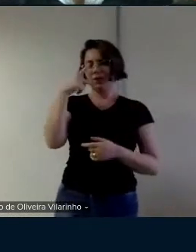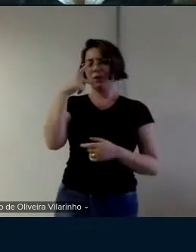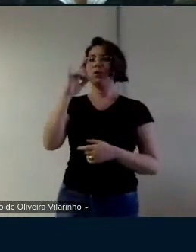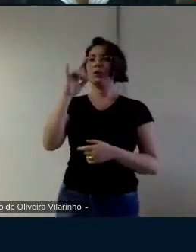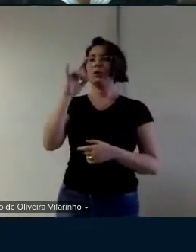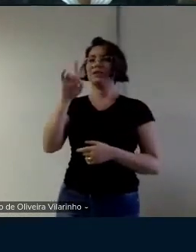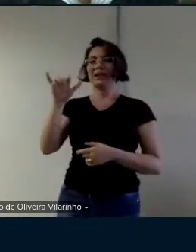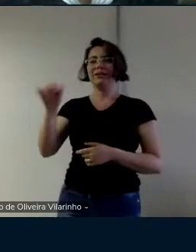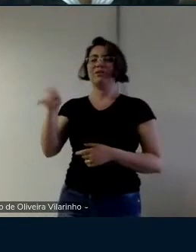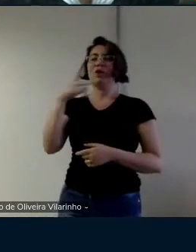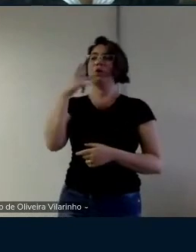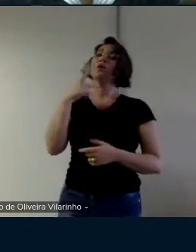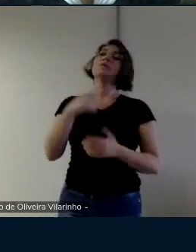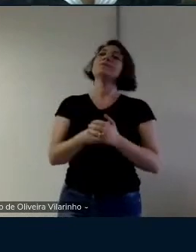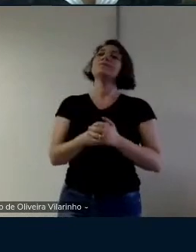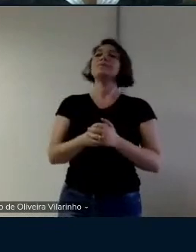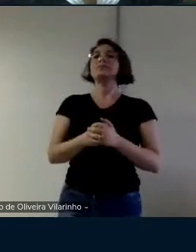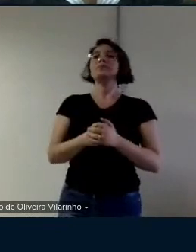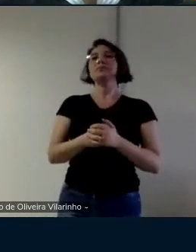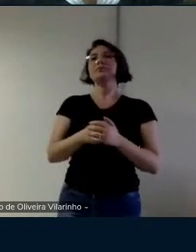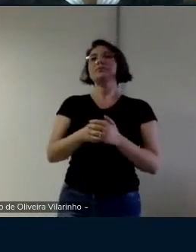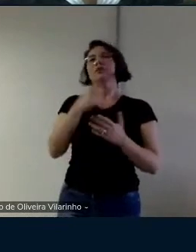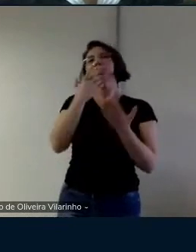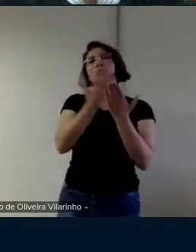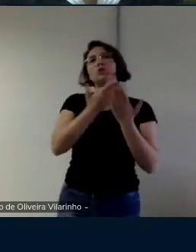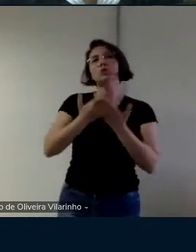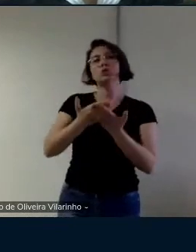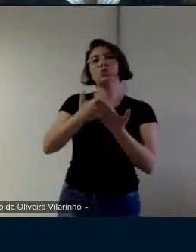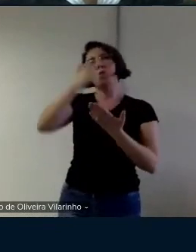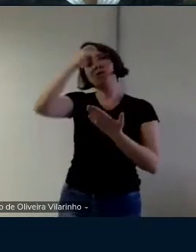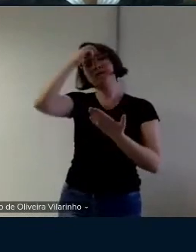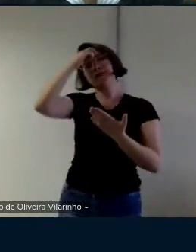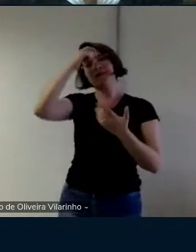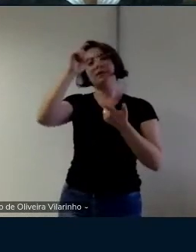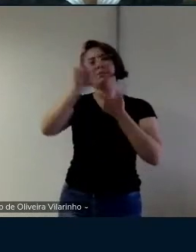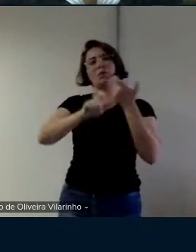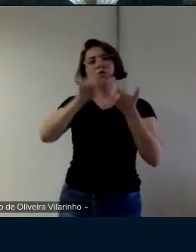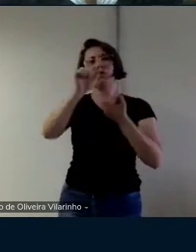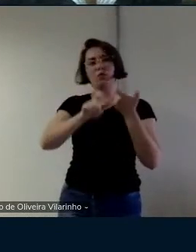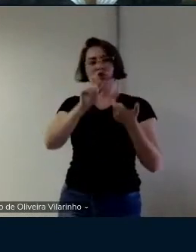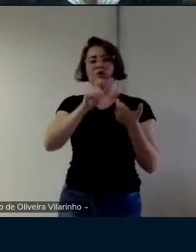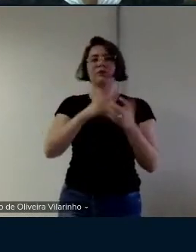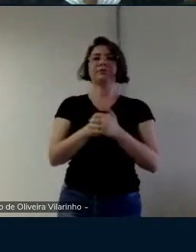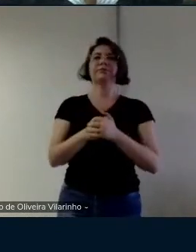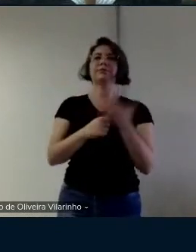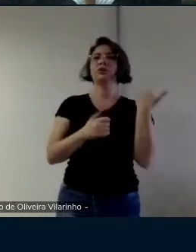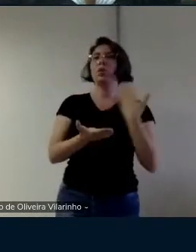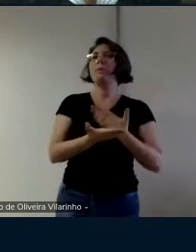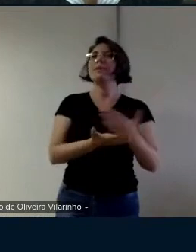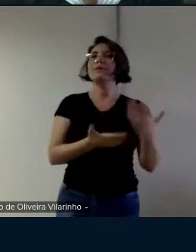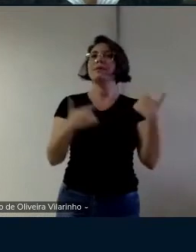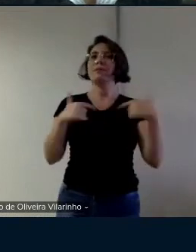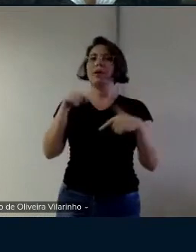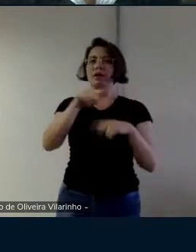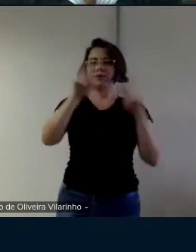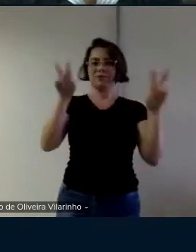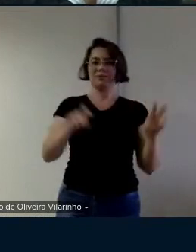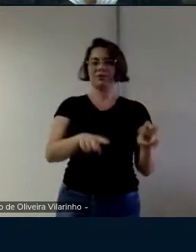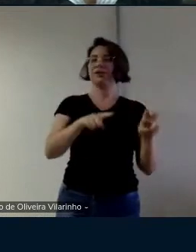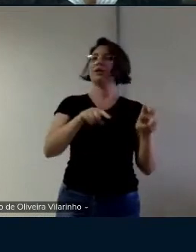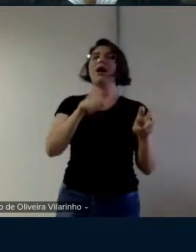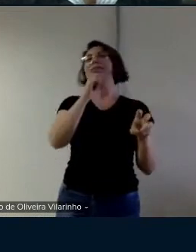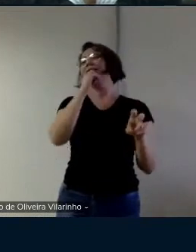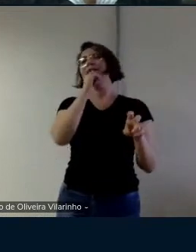o estudo da consciência morfológica eu não tinha exatamente esse nome quando eu comecei a trabalhar mas a Ingrid